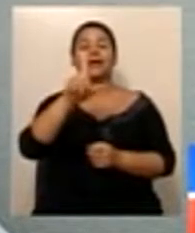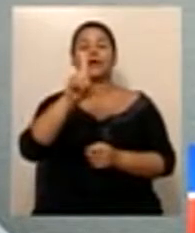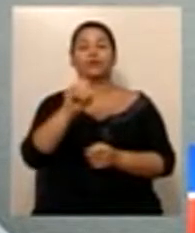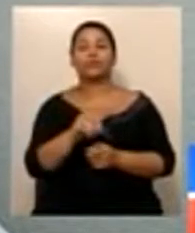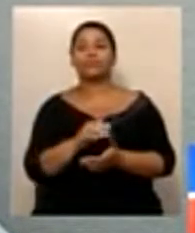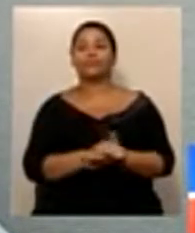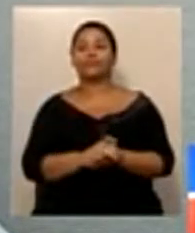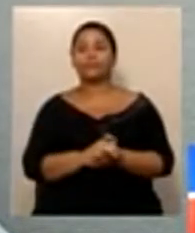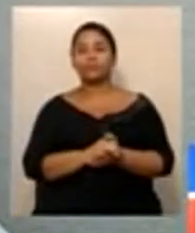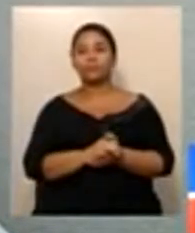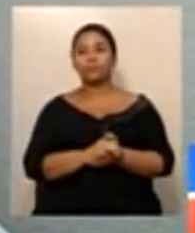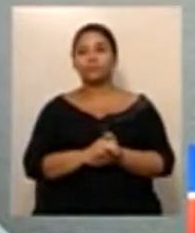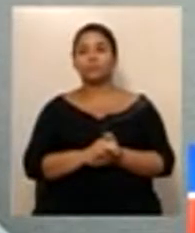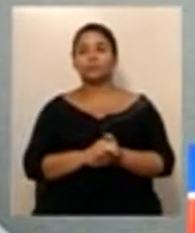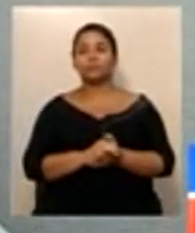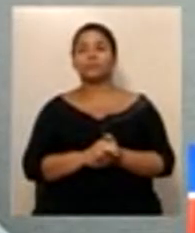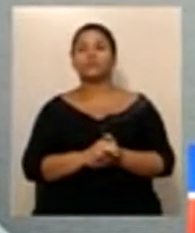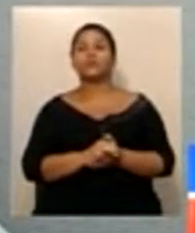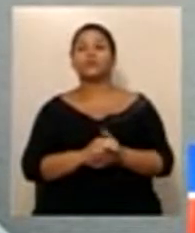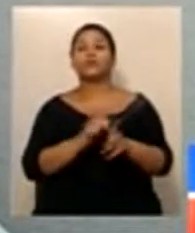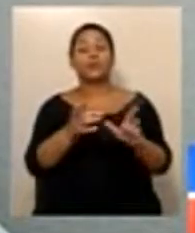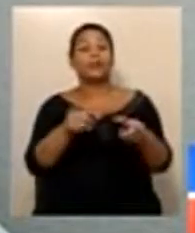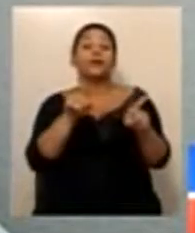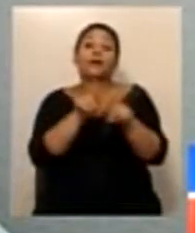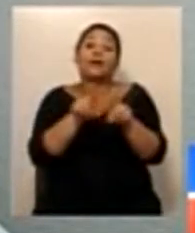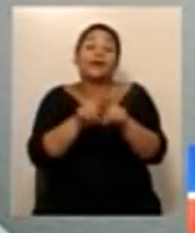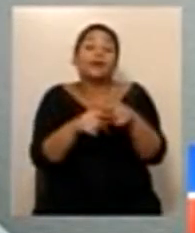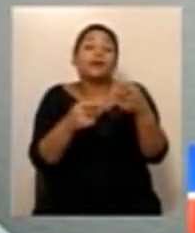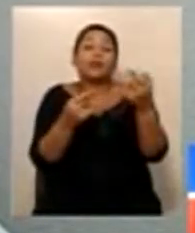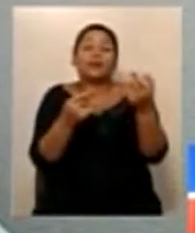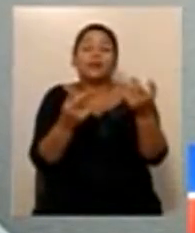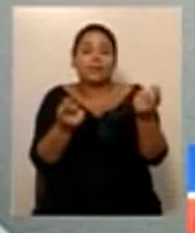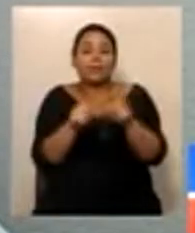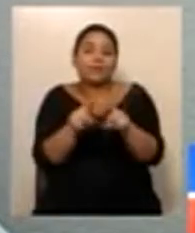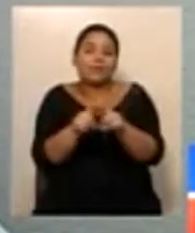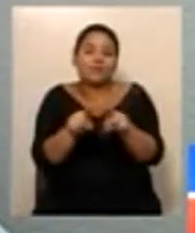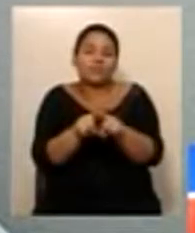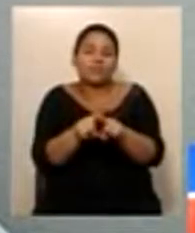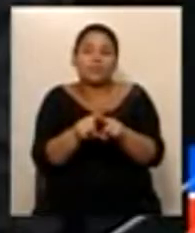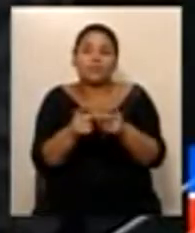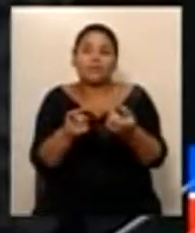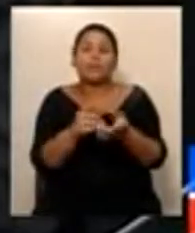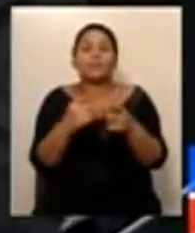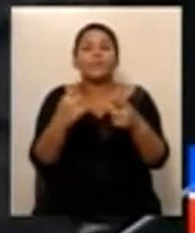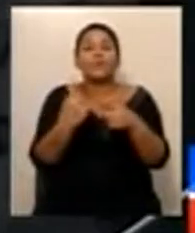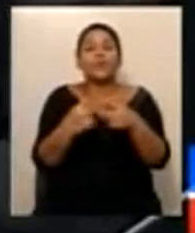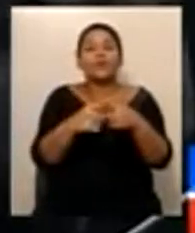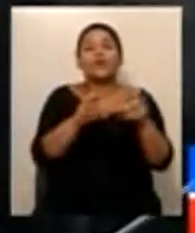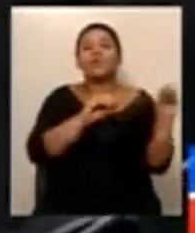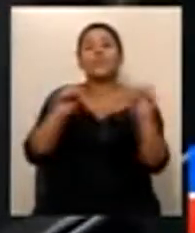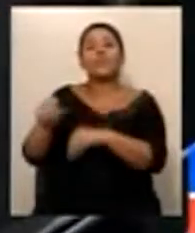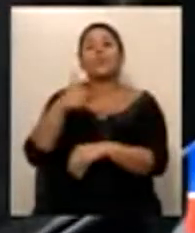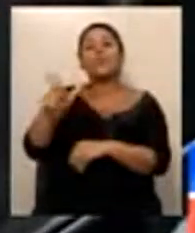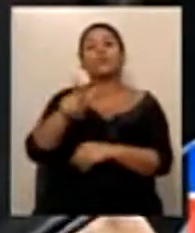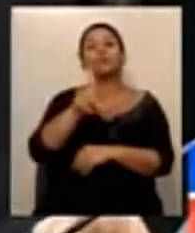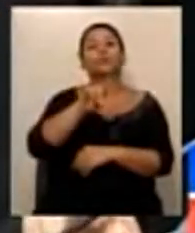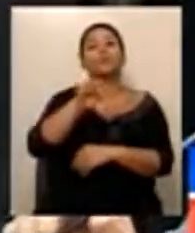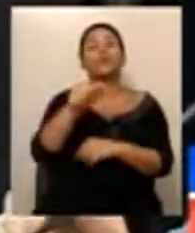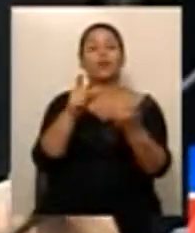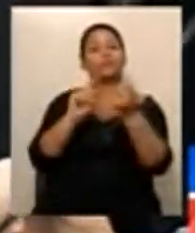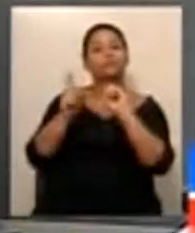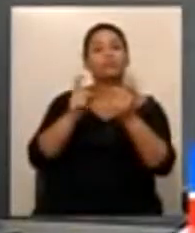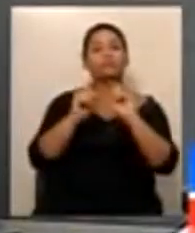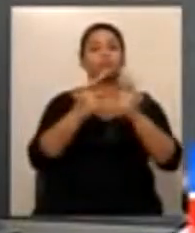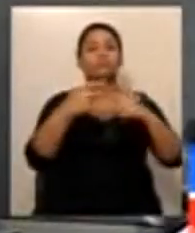motivos da matéria anterior, da 376, peço o adiamento da matéria, hora discutida.